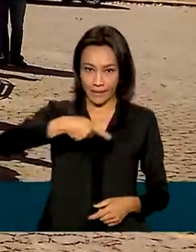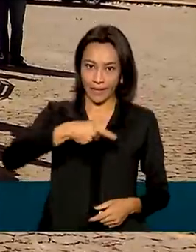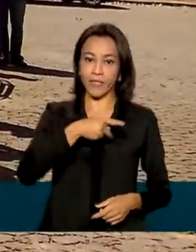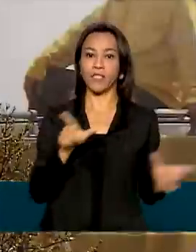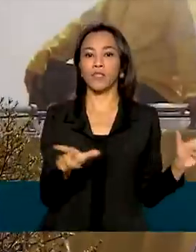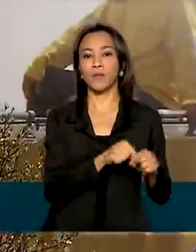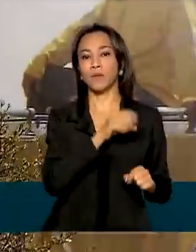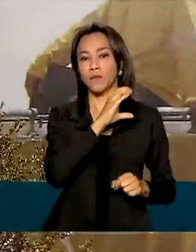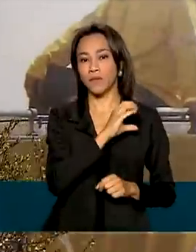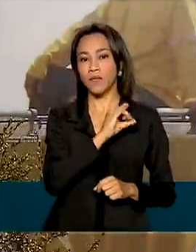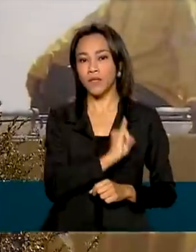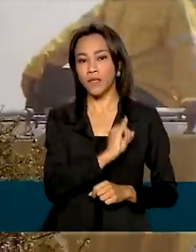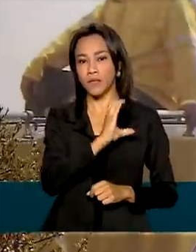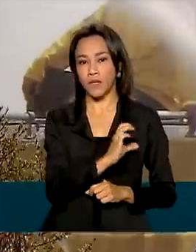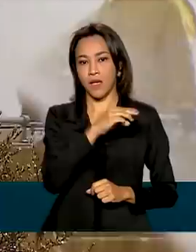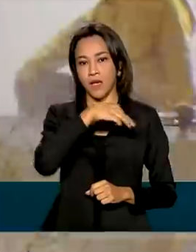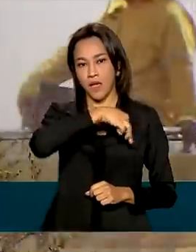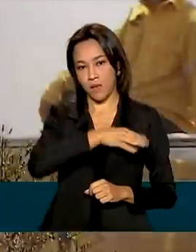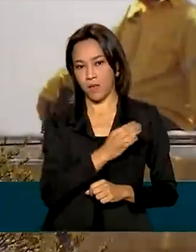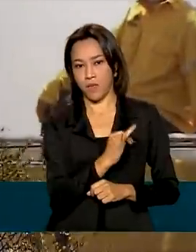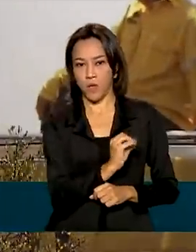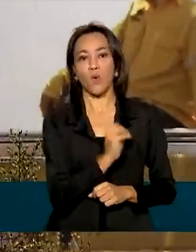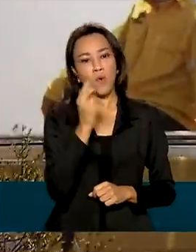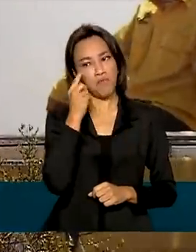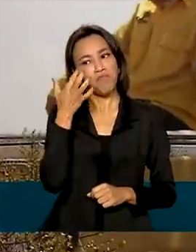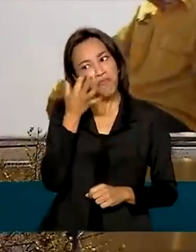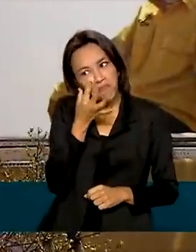novos veículos e testaram o funcionamento.